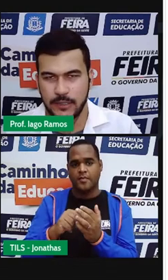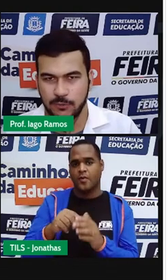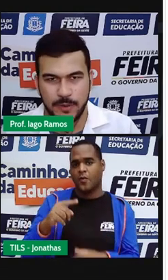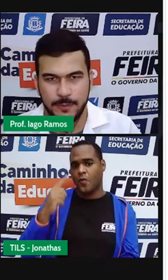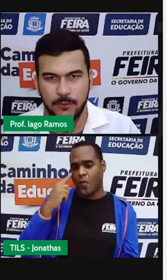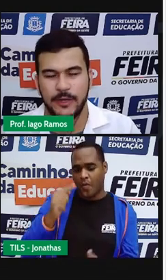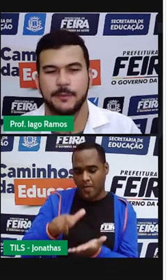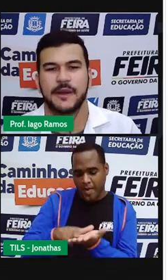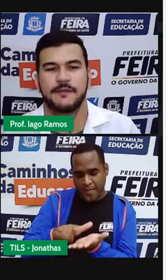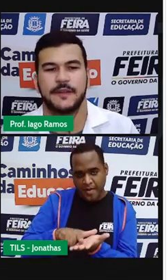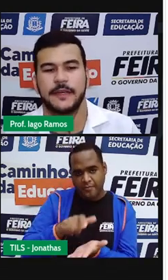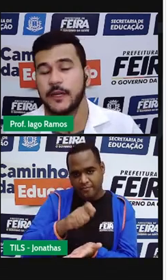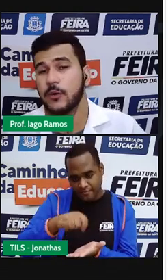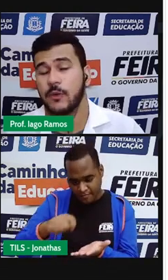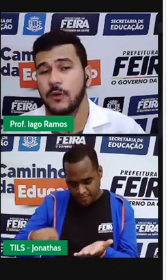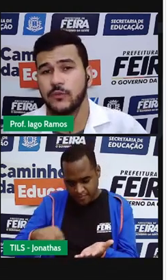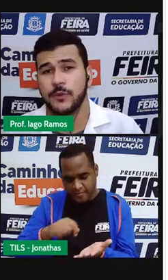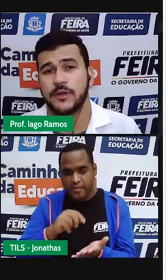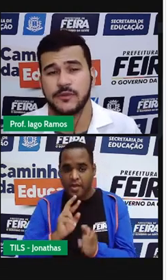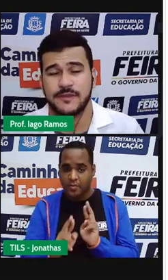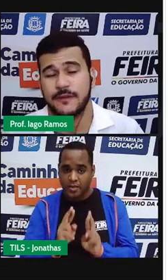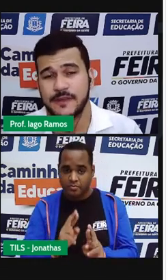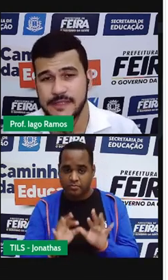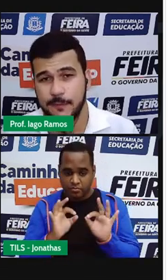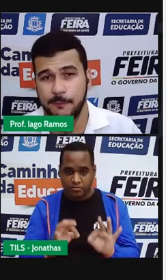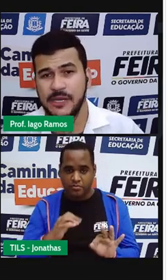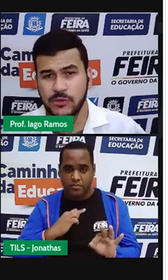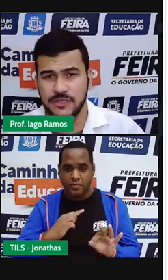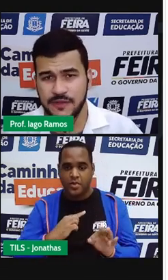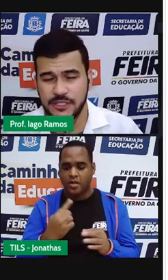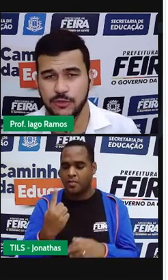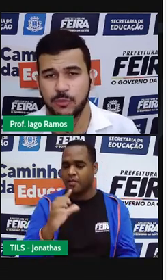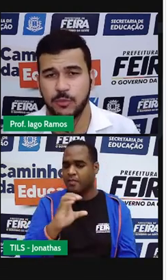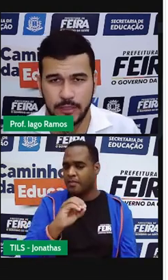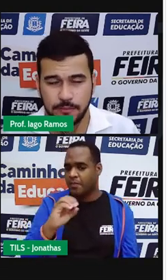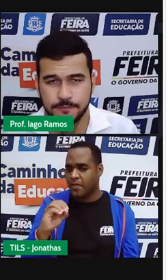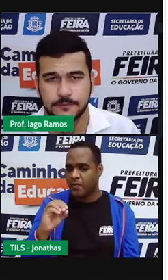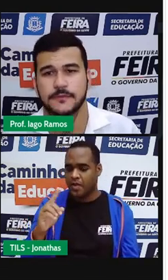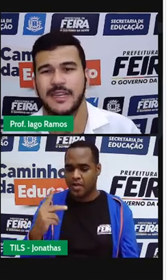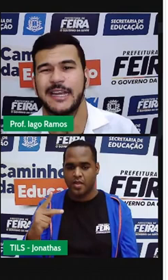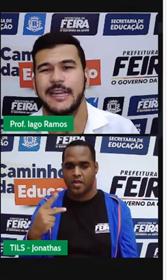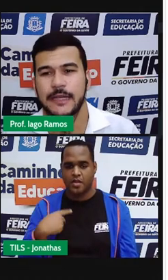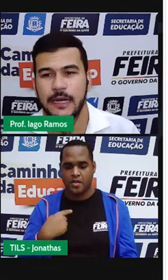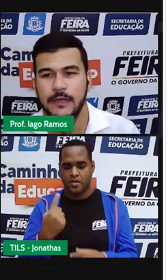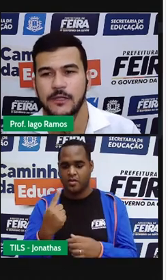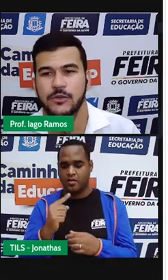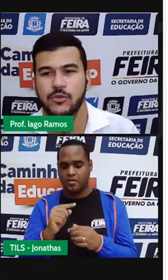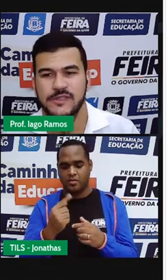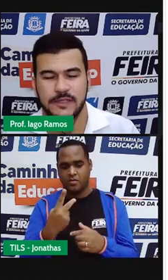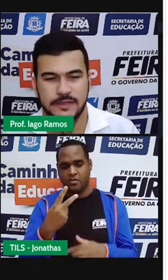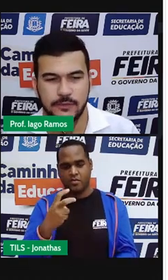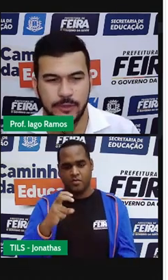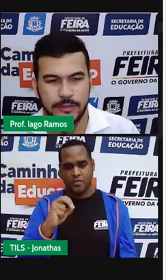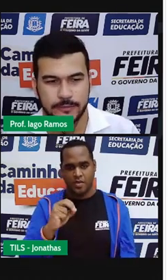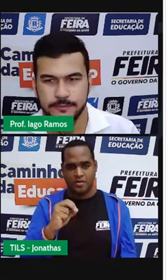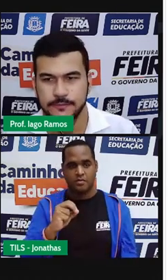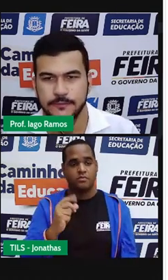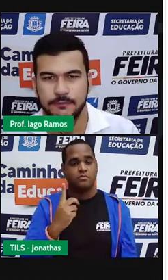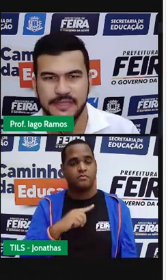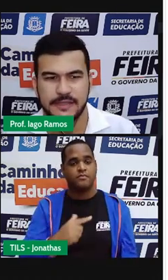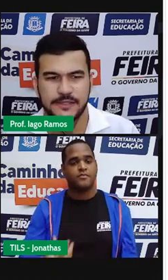rascunhar no papel para ver qual é o número que você vai fazer. Mil dividido por ele e dá 250.